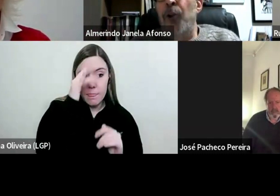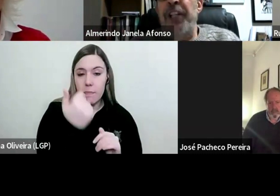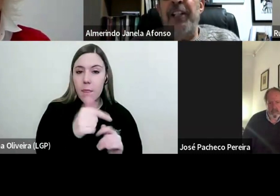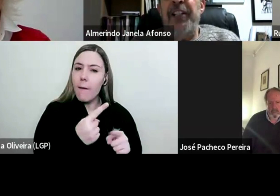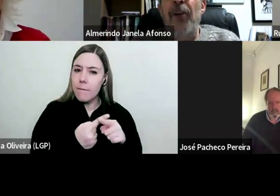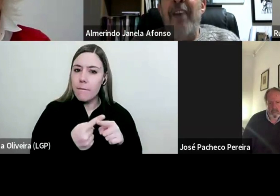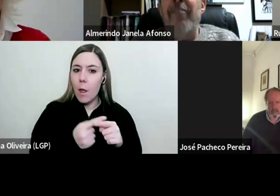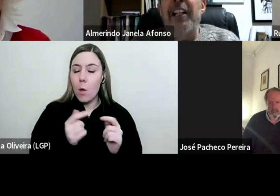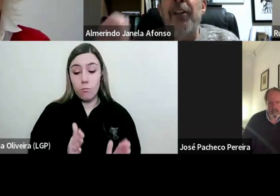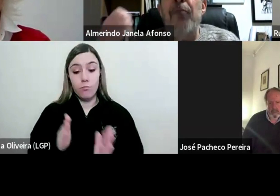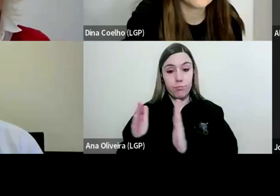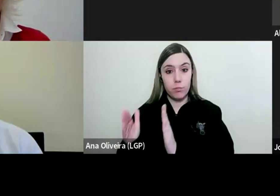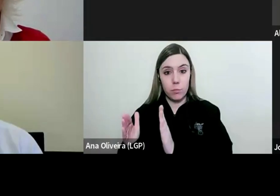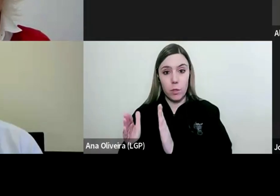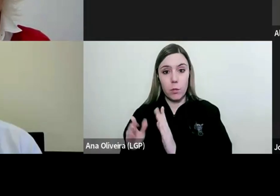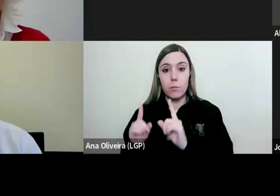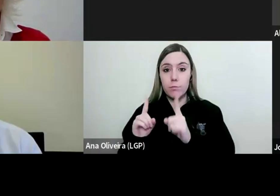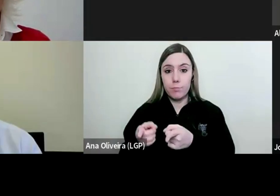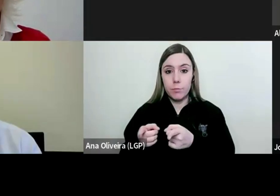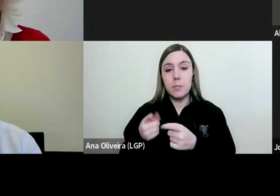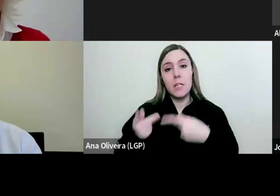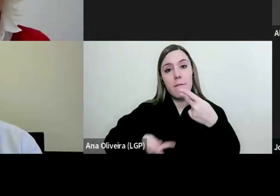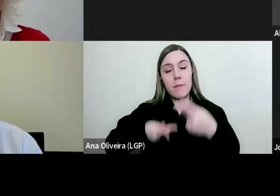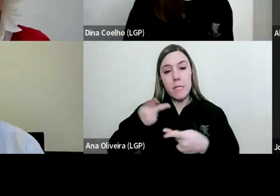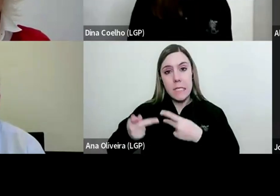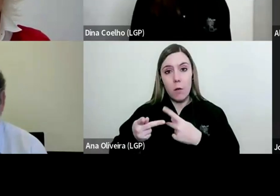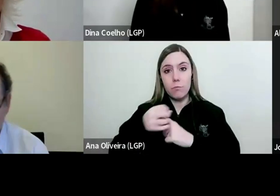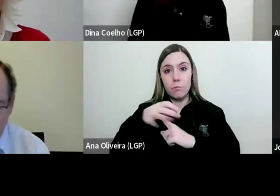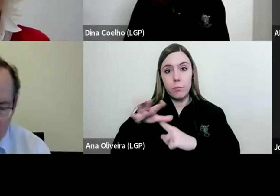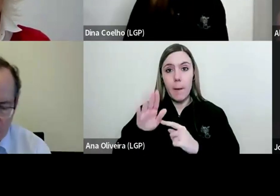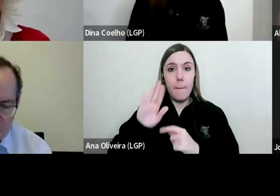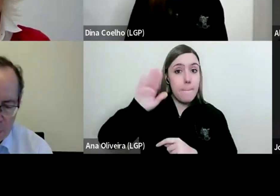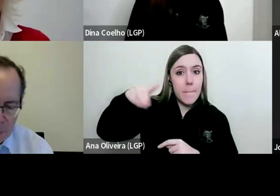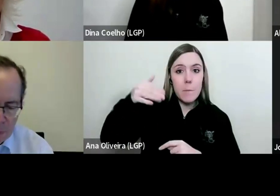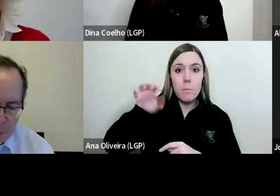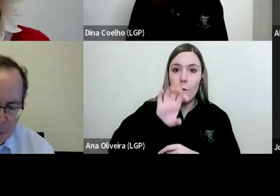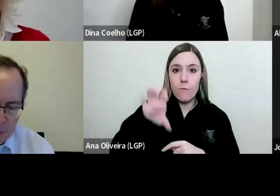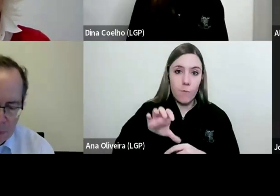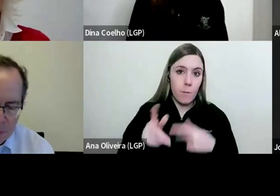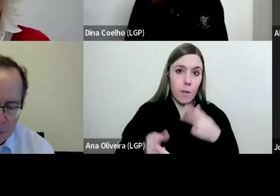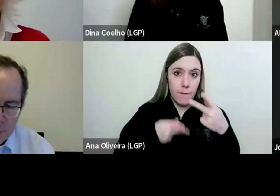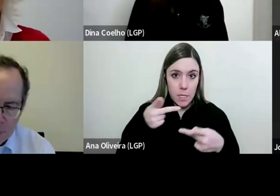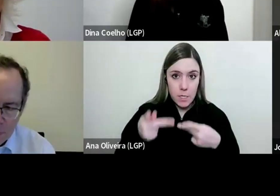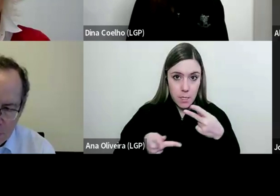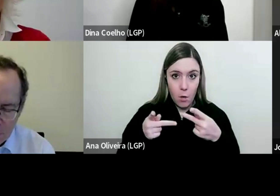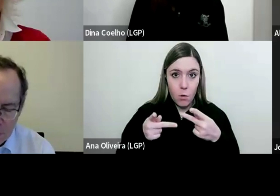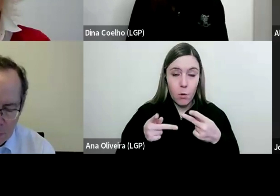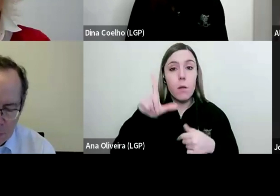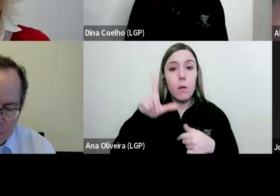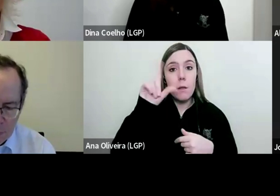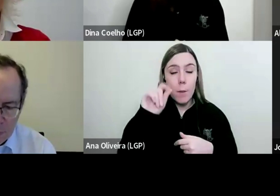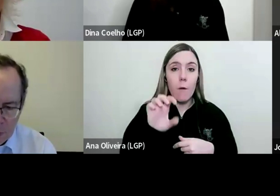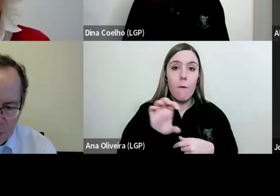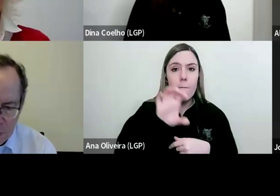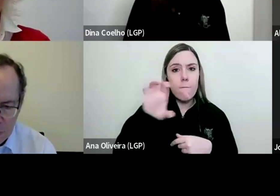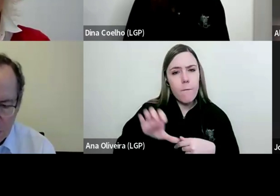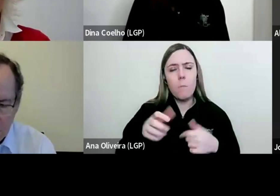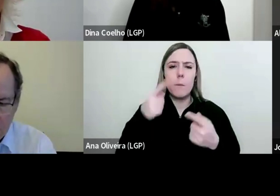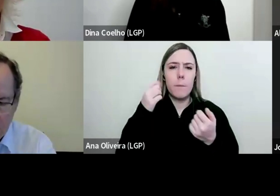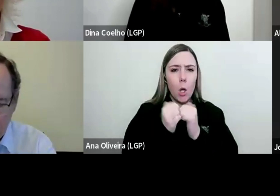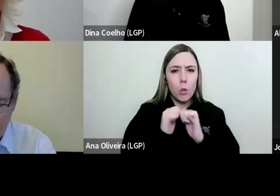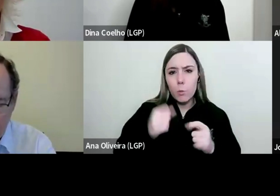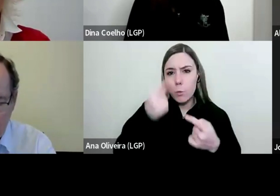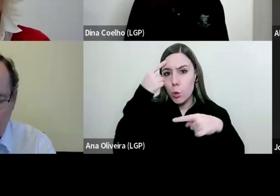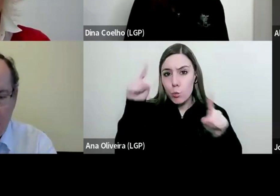a consagração da avaliação formativa como a principal modalidade de avaliação e o discurso da autonomia dos professores e do